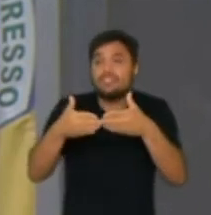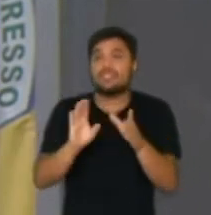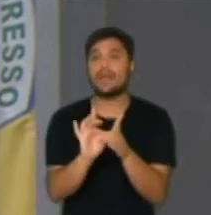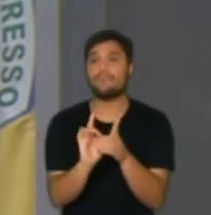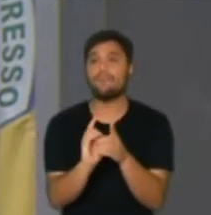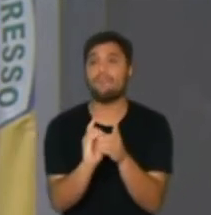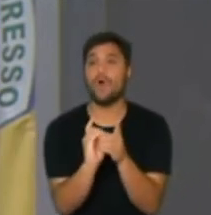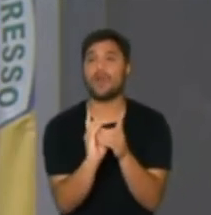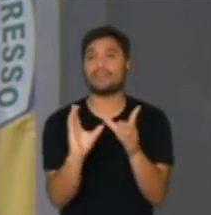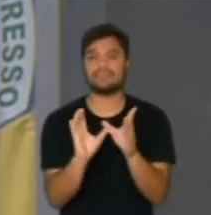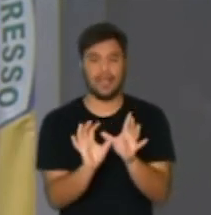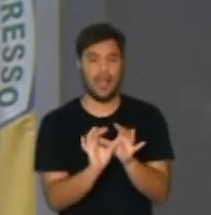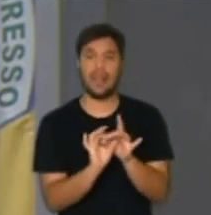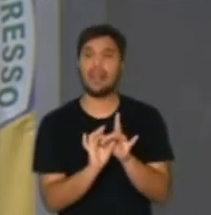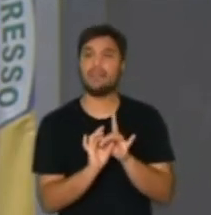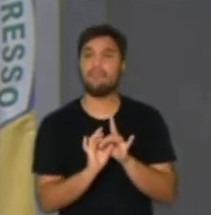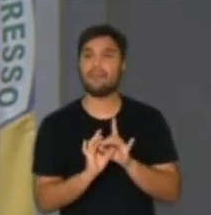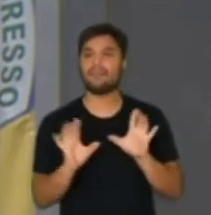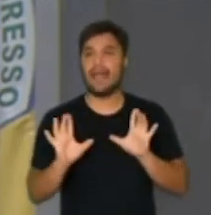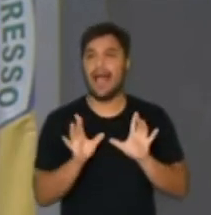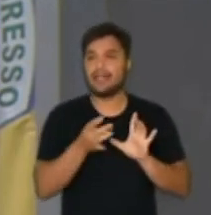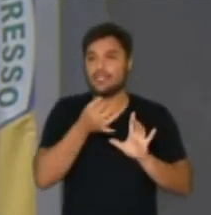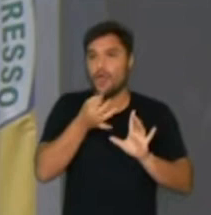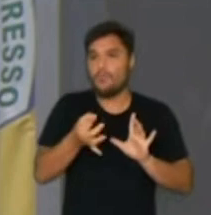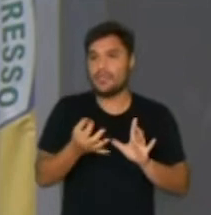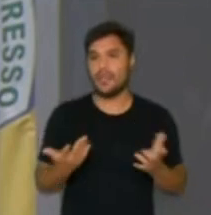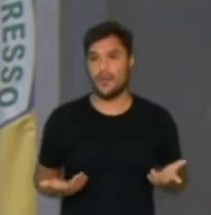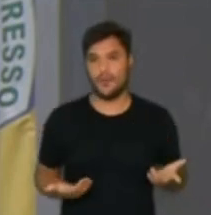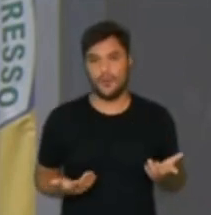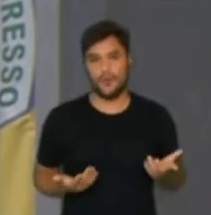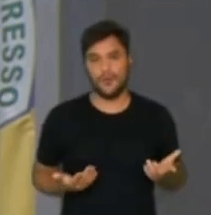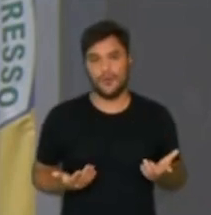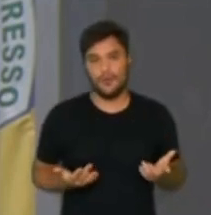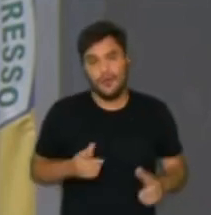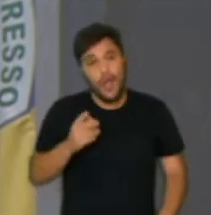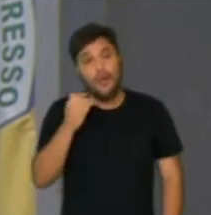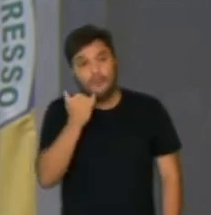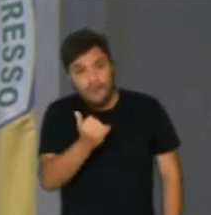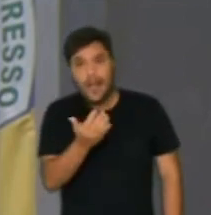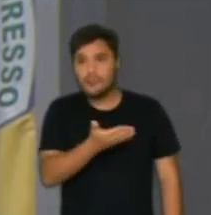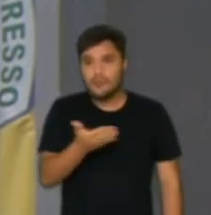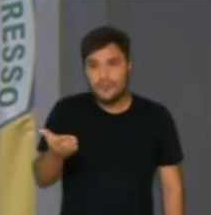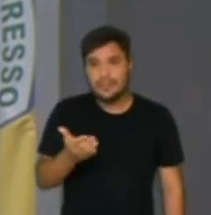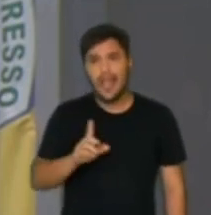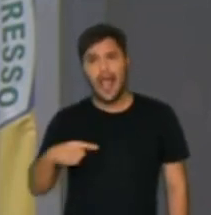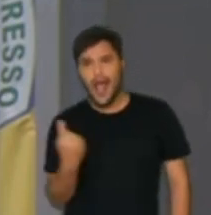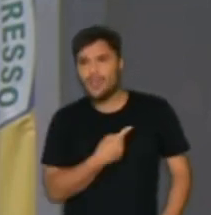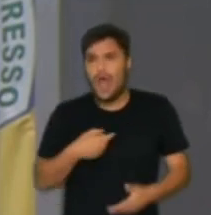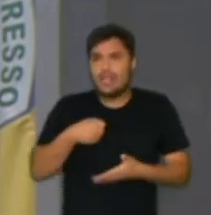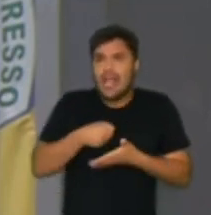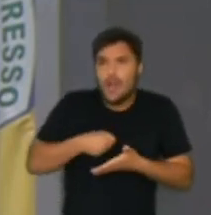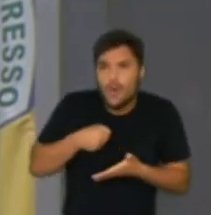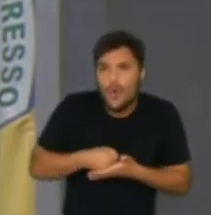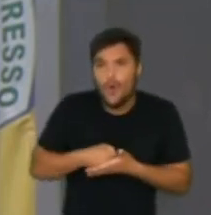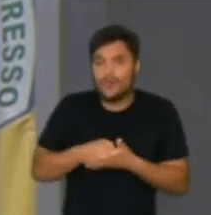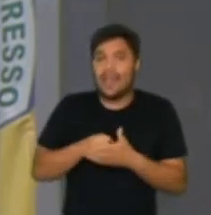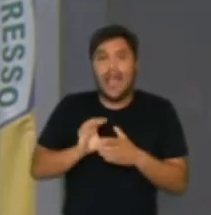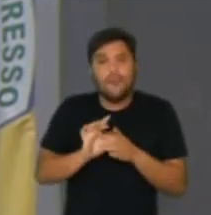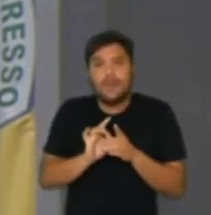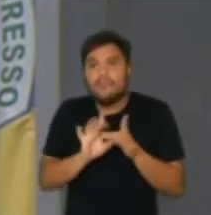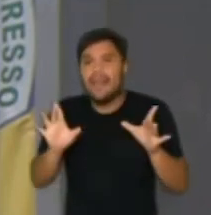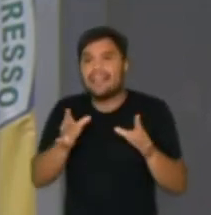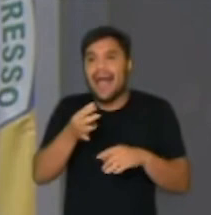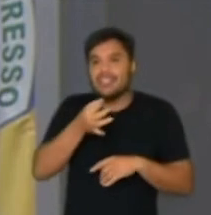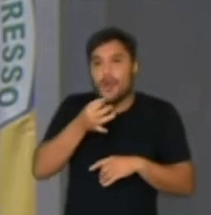liberdade, liberdade de fala de expressão. Digo para vocês, a nossa luta por liberdade de expressão, de